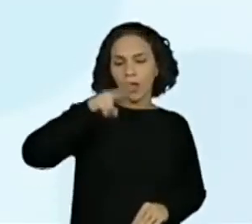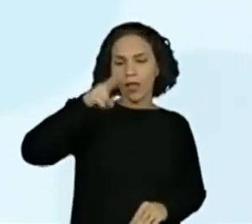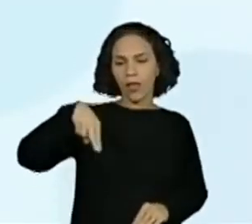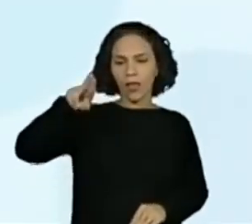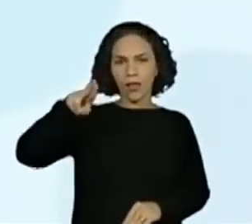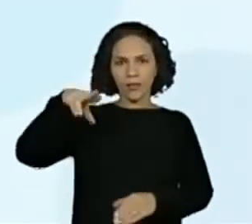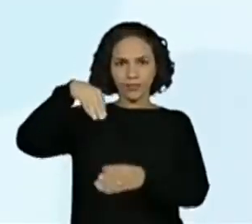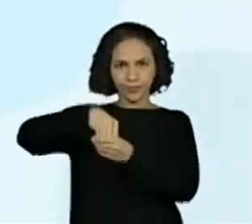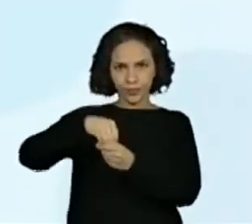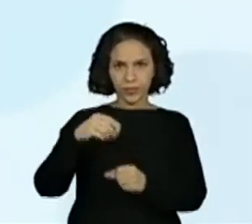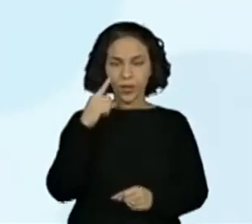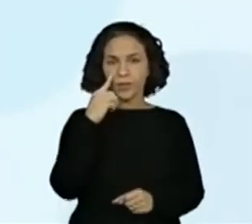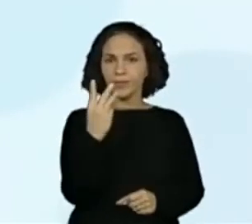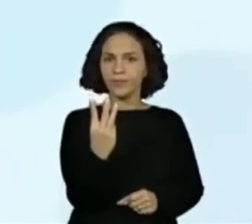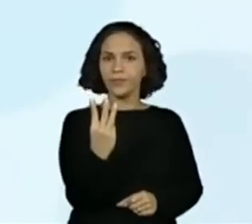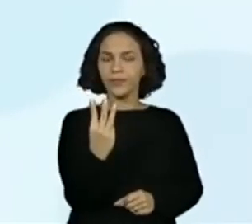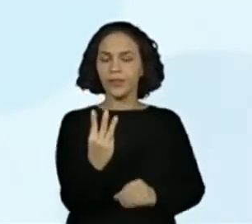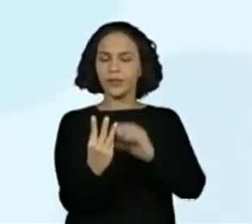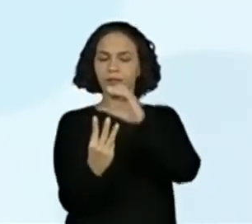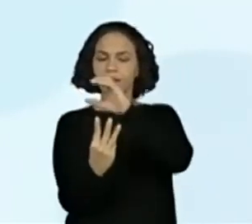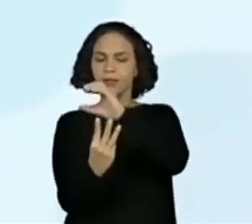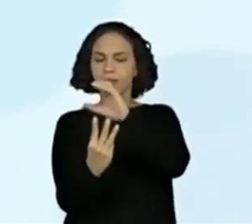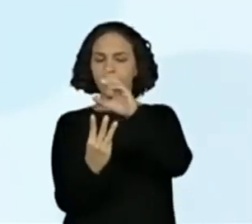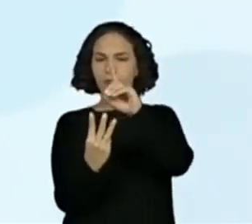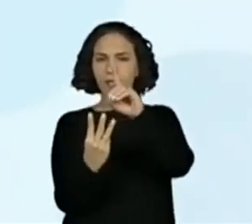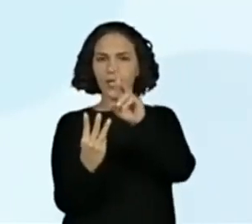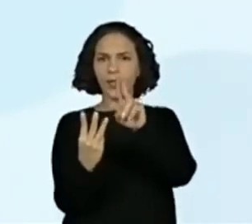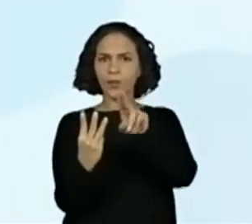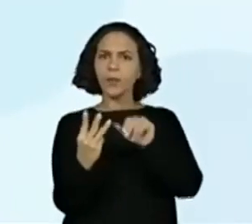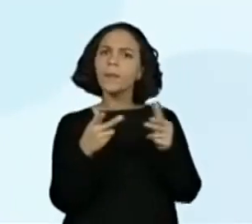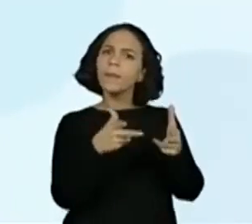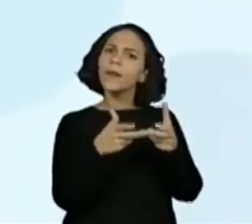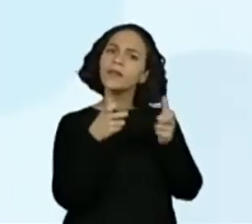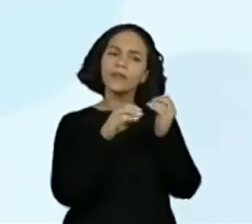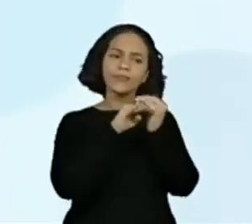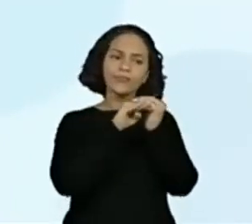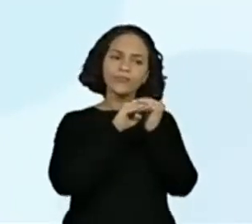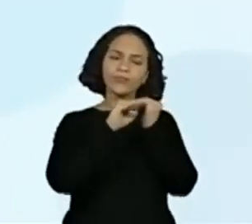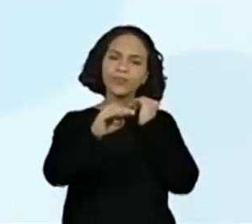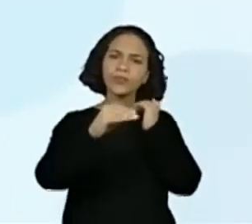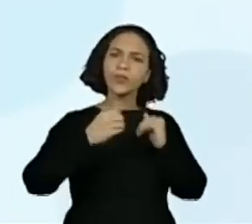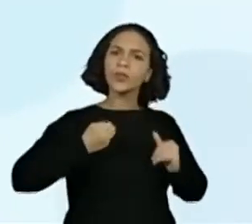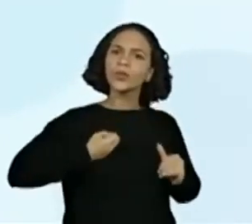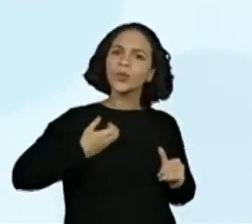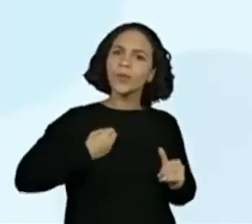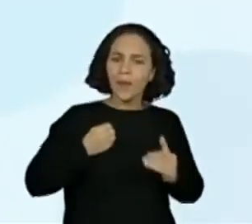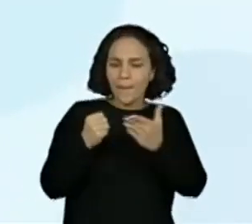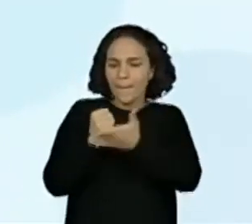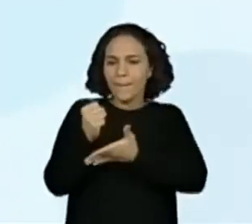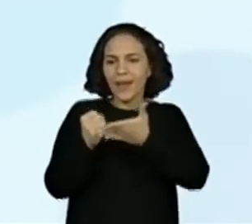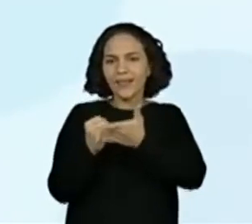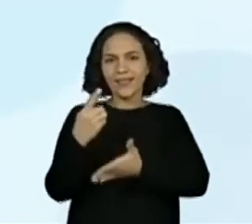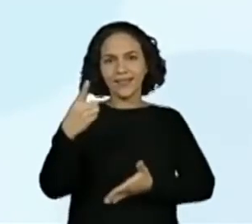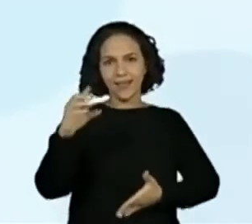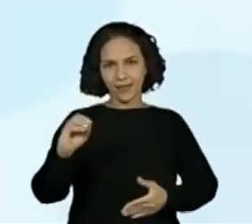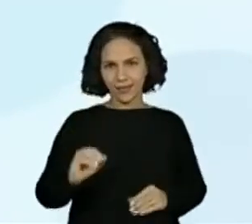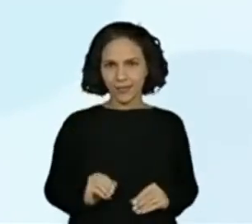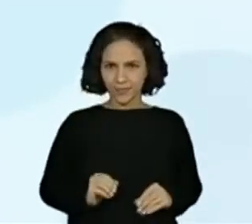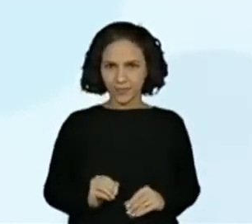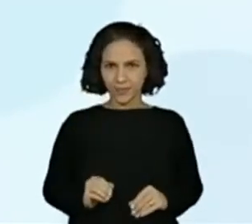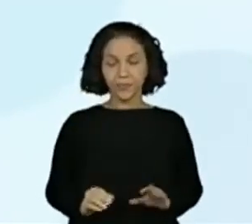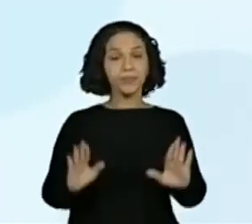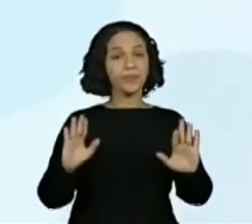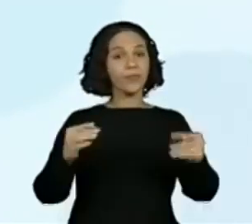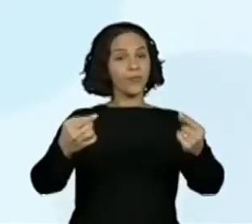ordens, observando as regularidades do sistema de numeração decimal. Próxima habilidade.